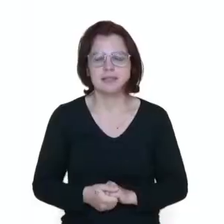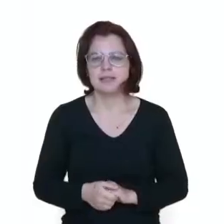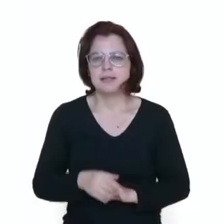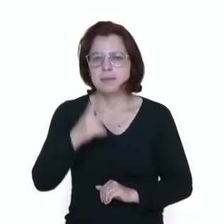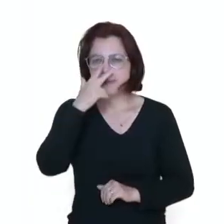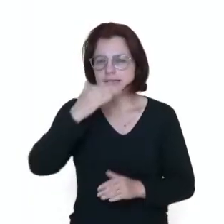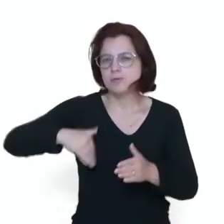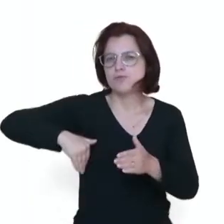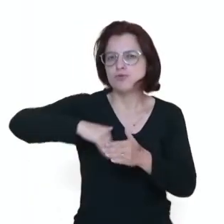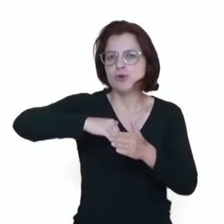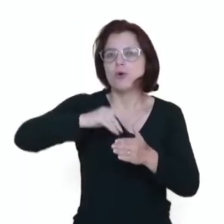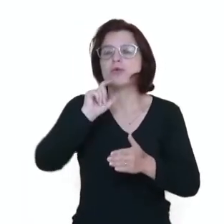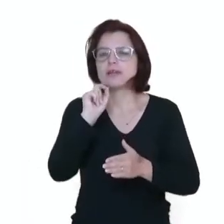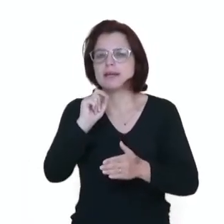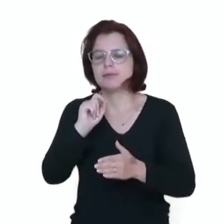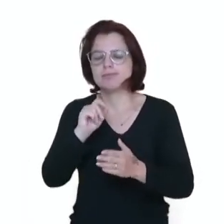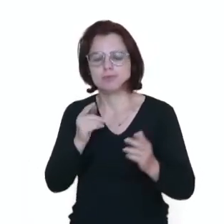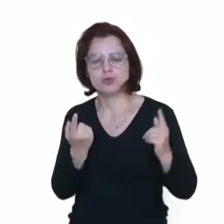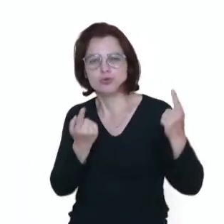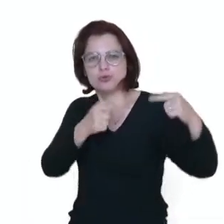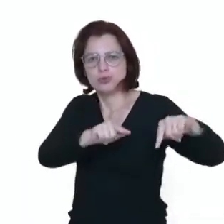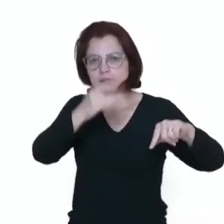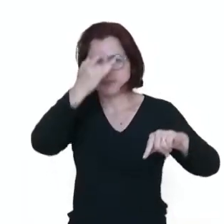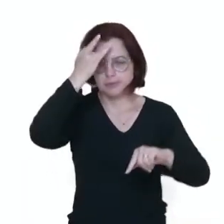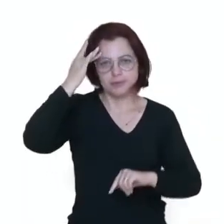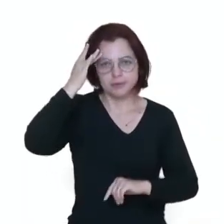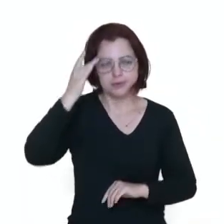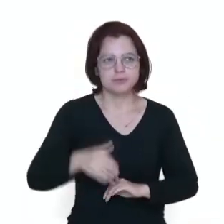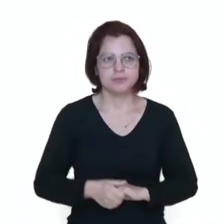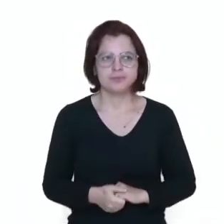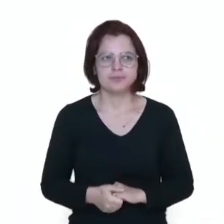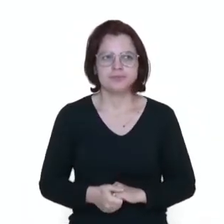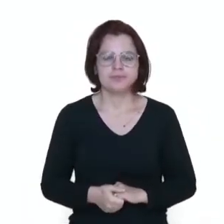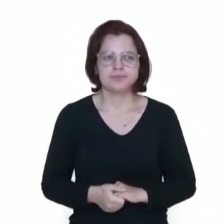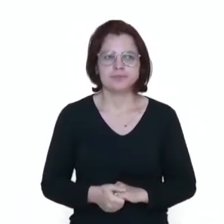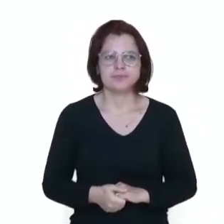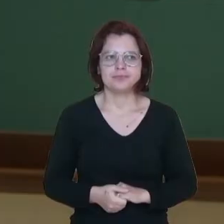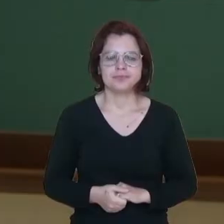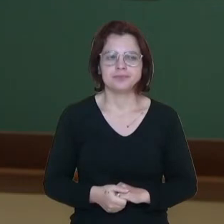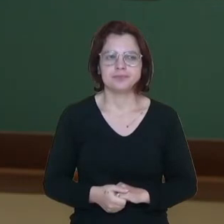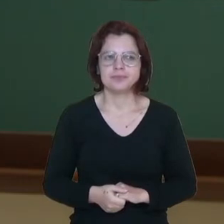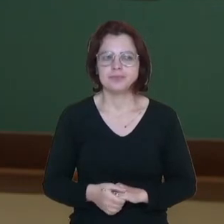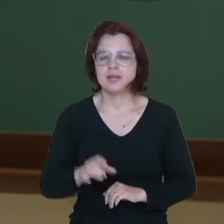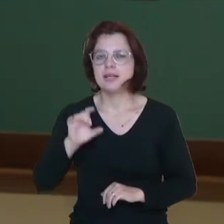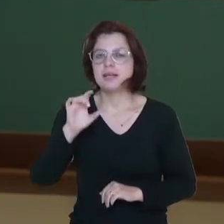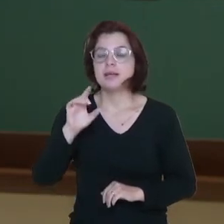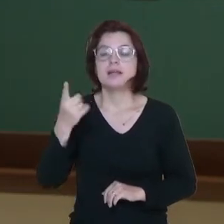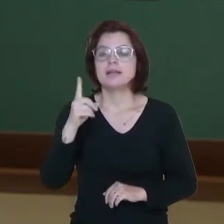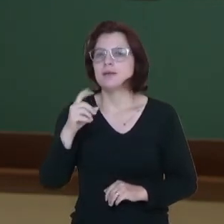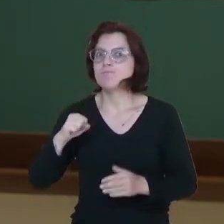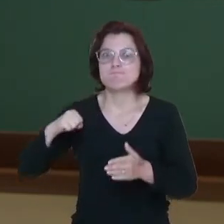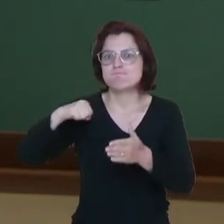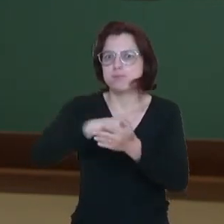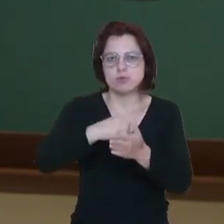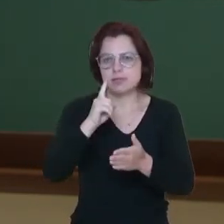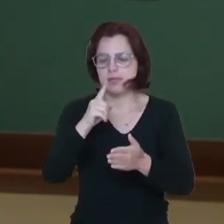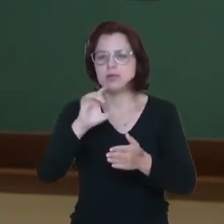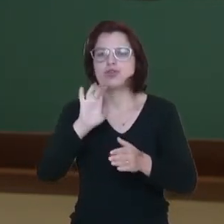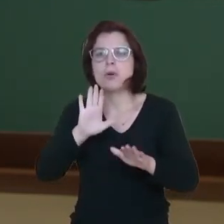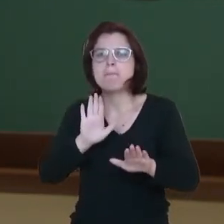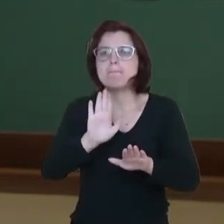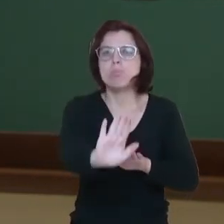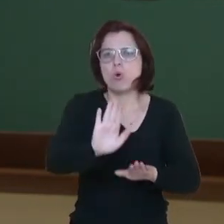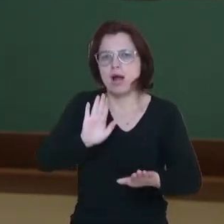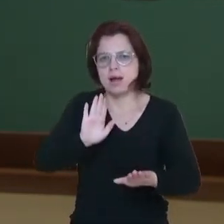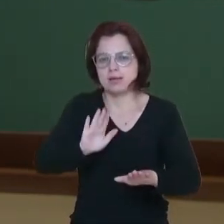que empurra o adversário. Não se golpeia. Apenas empurra o adversário com a sola do